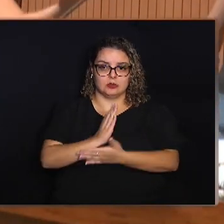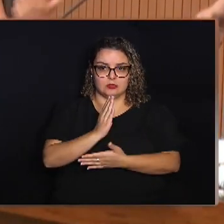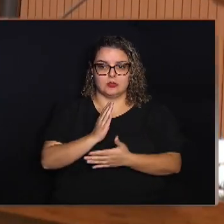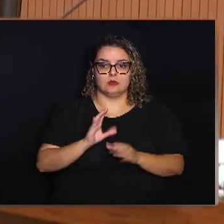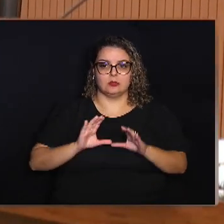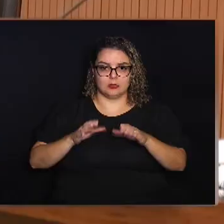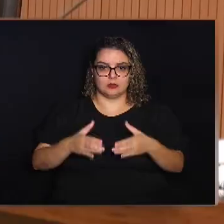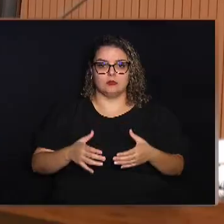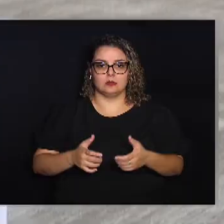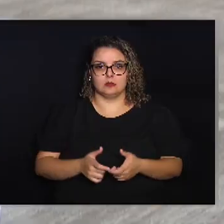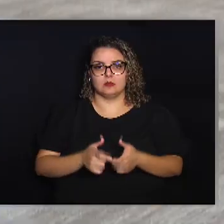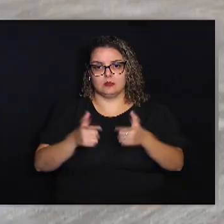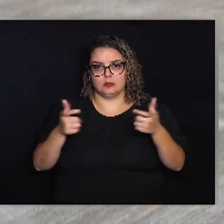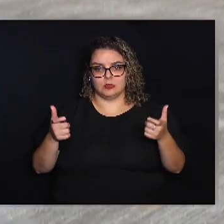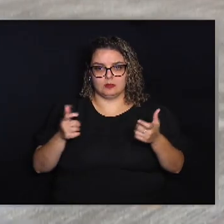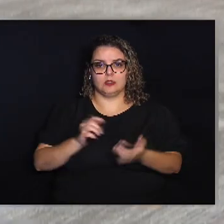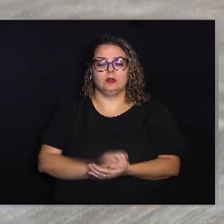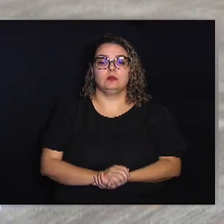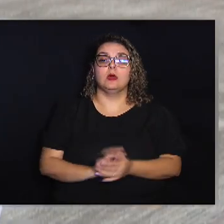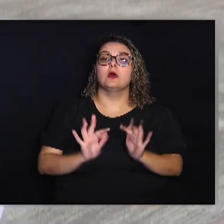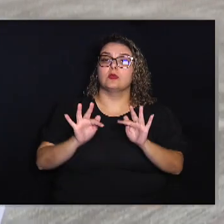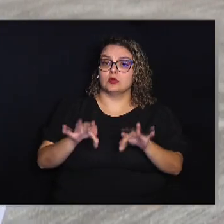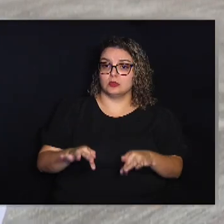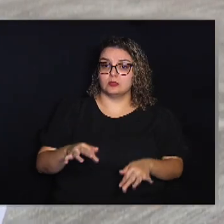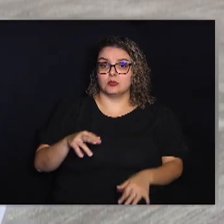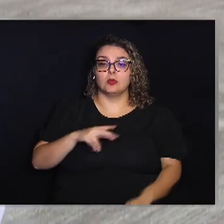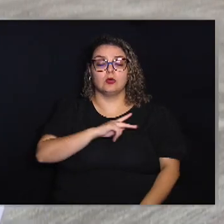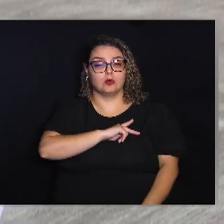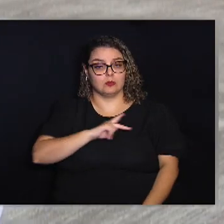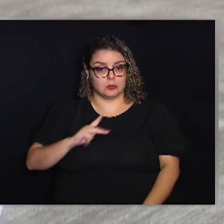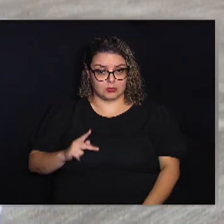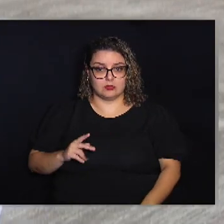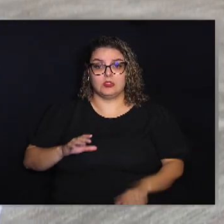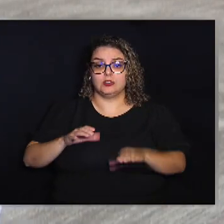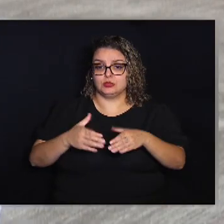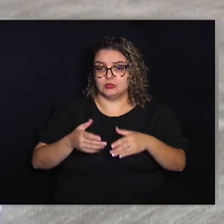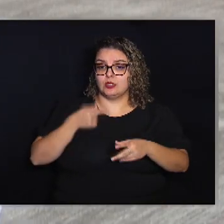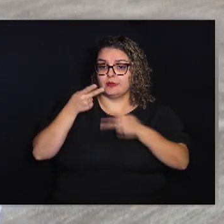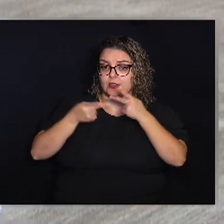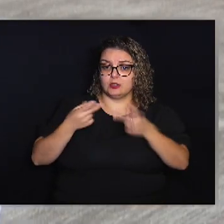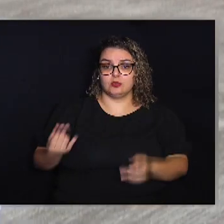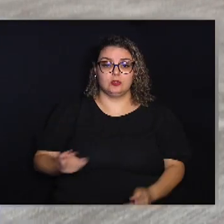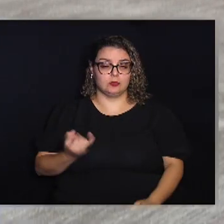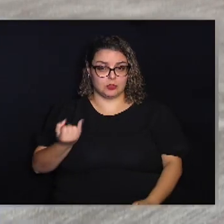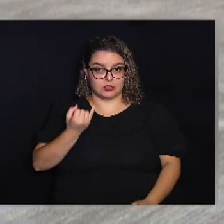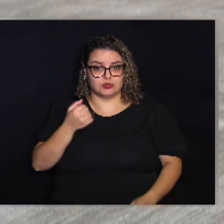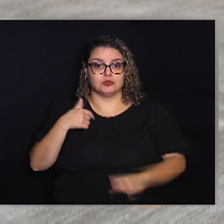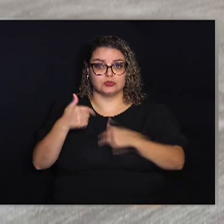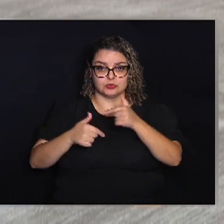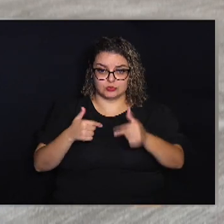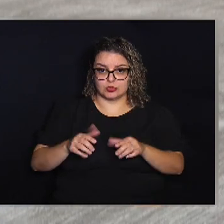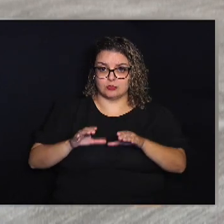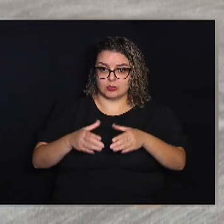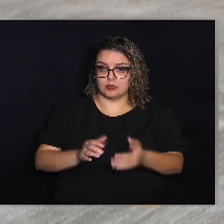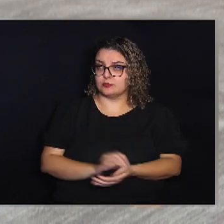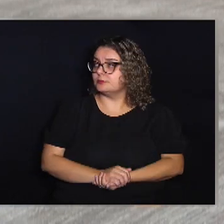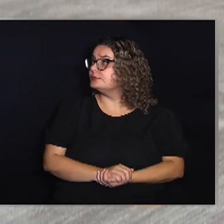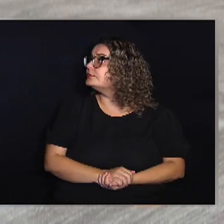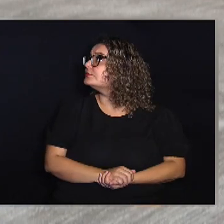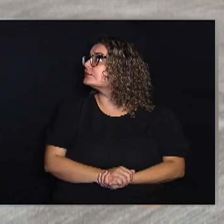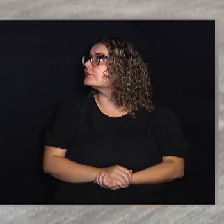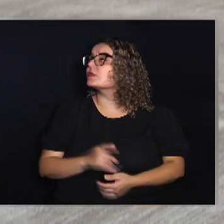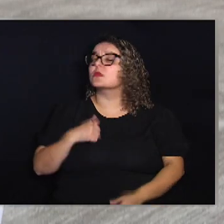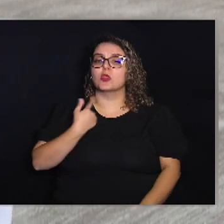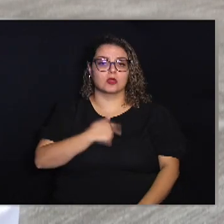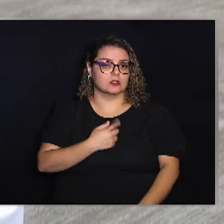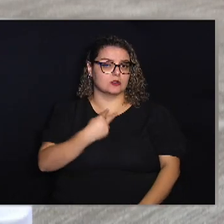comissão Por ampla maioria Ao final, o presidente da comissão Salientou a importância do trabalho do grupo Nós não podemos votar